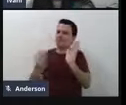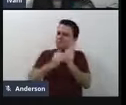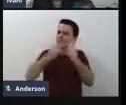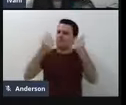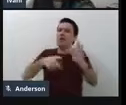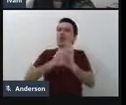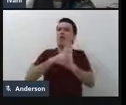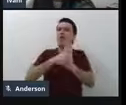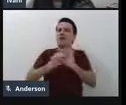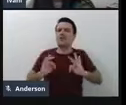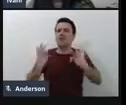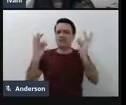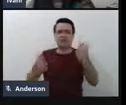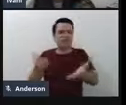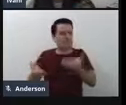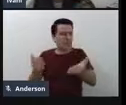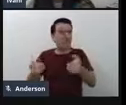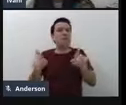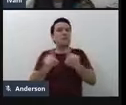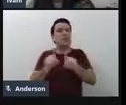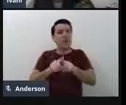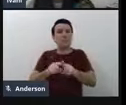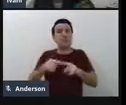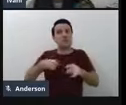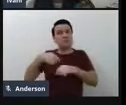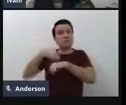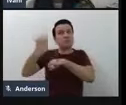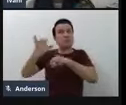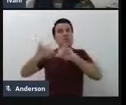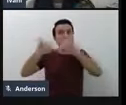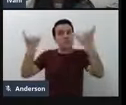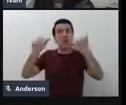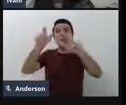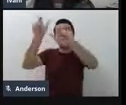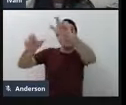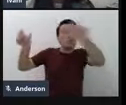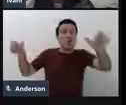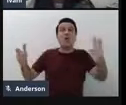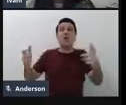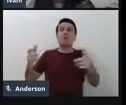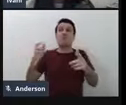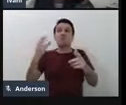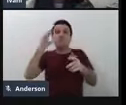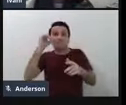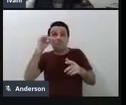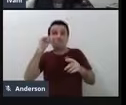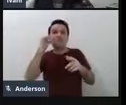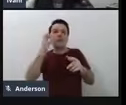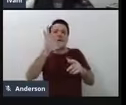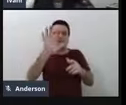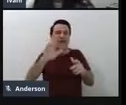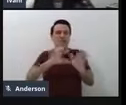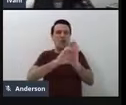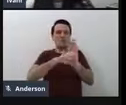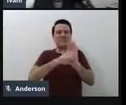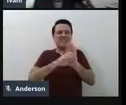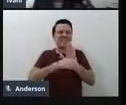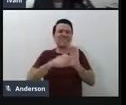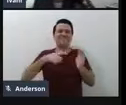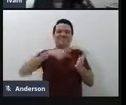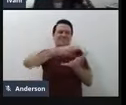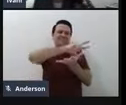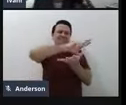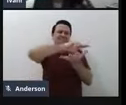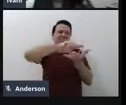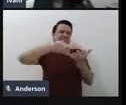E que as pessoas possam realmente olhar e entender o que ele significa, só que ele é um conceito muito amplo. E uma vez,